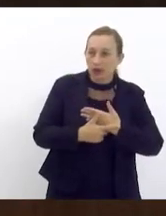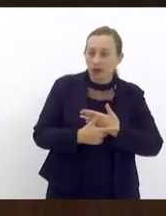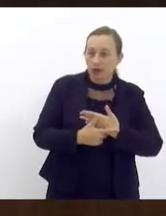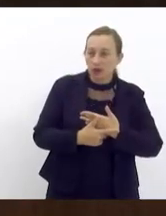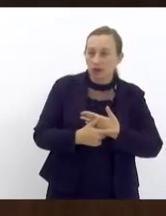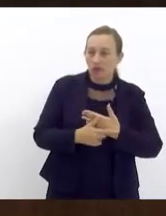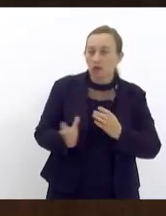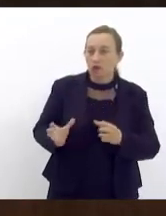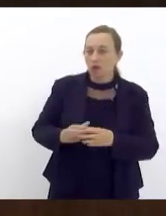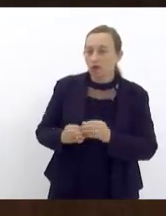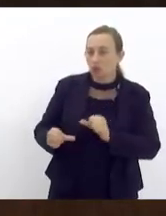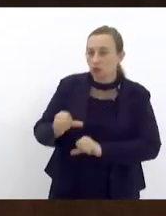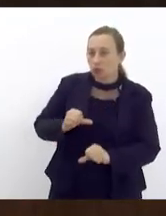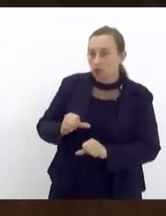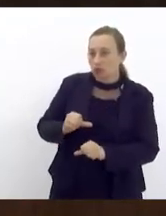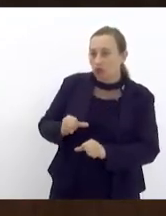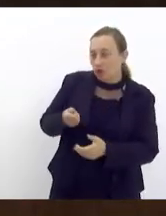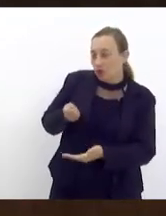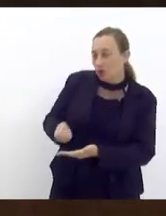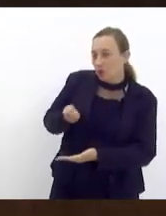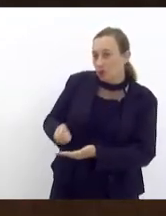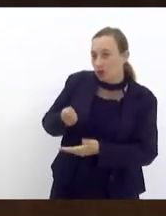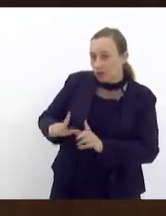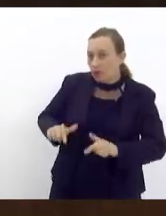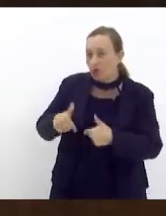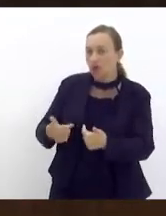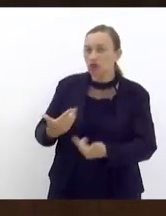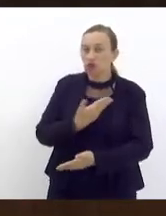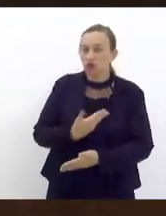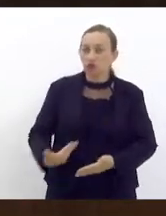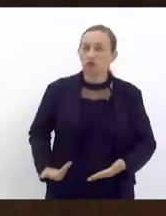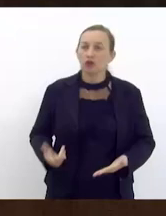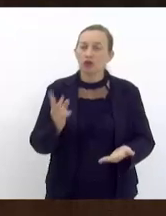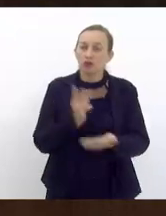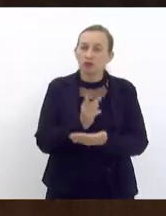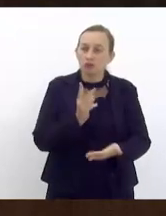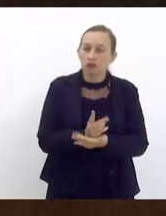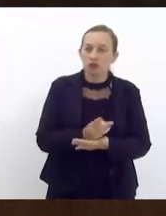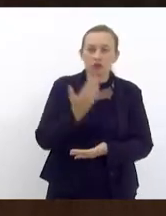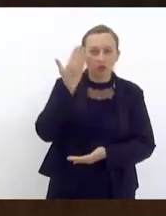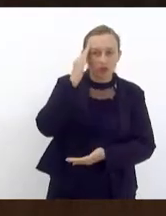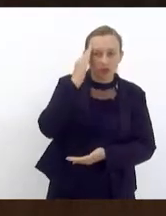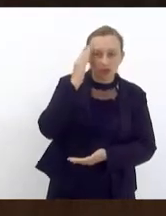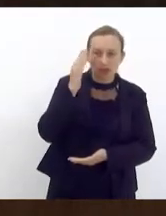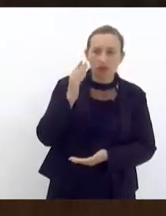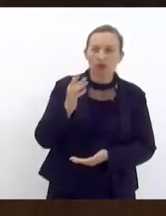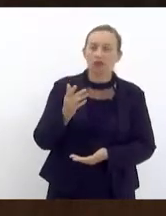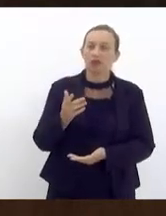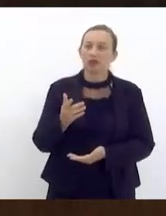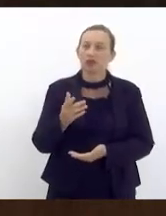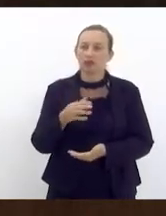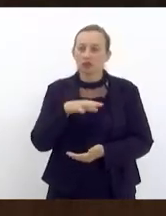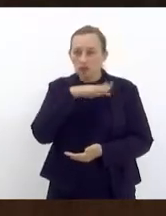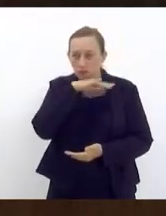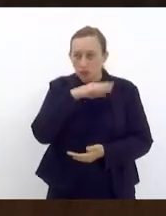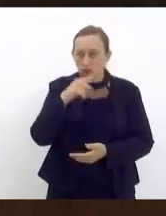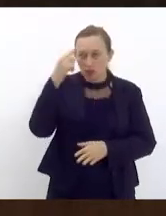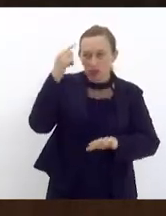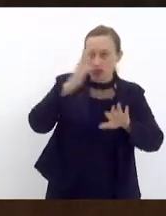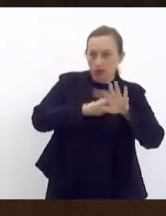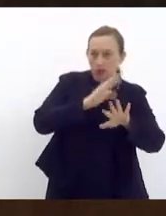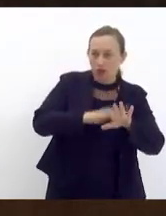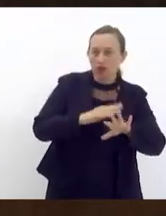para qualificar inclusive as ações do governo mesmo quando a gente compreende que elas são frontal ideológica e